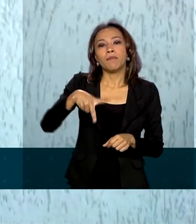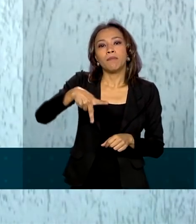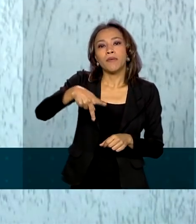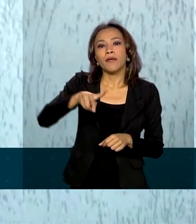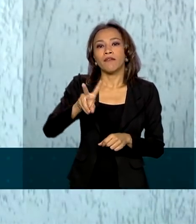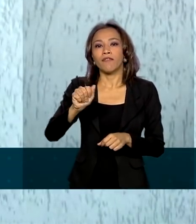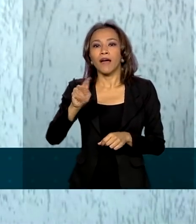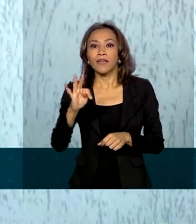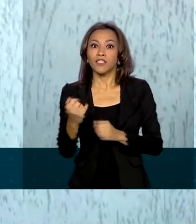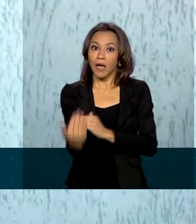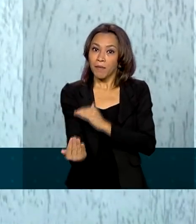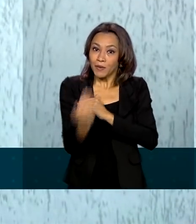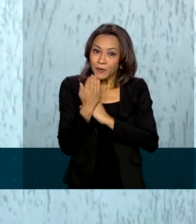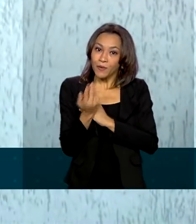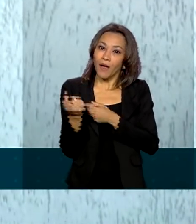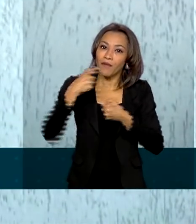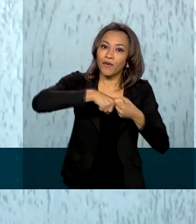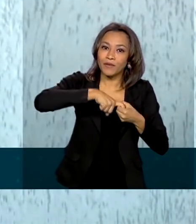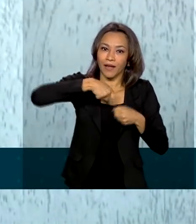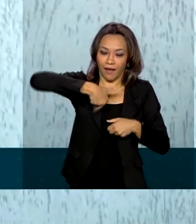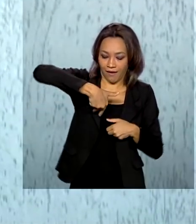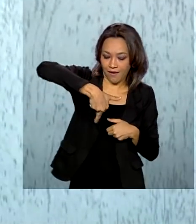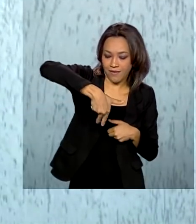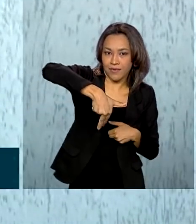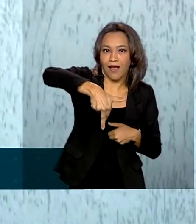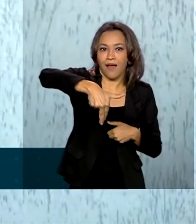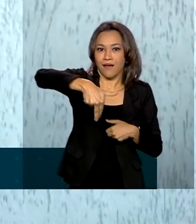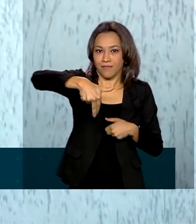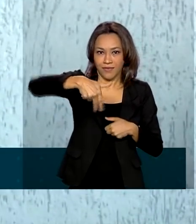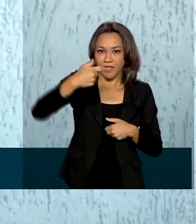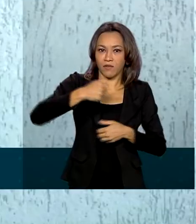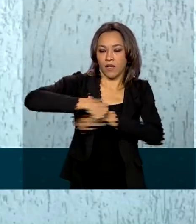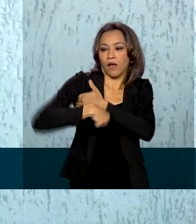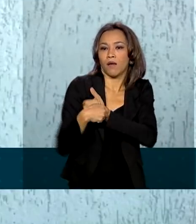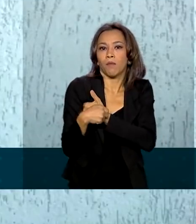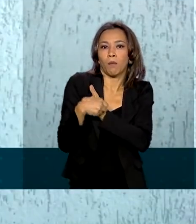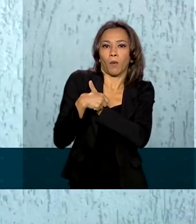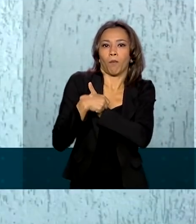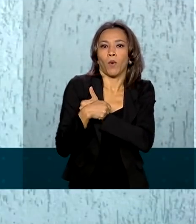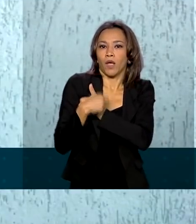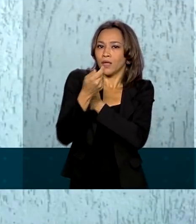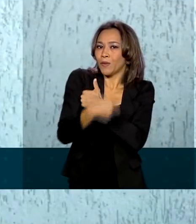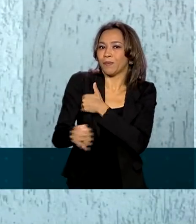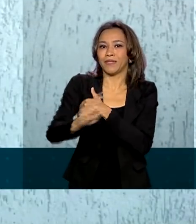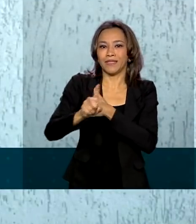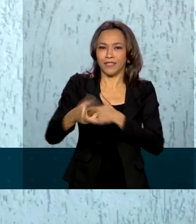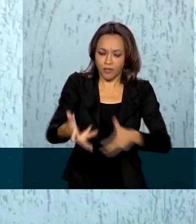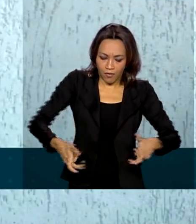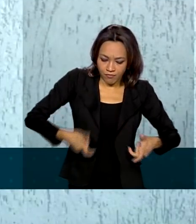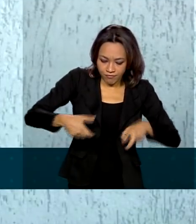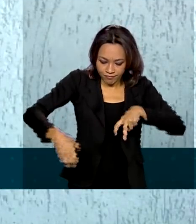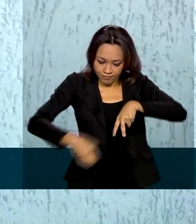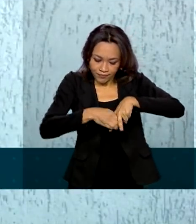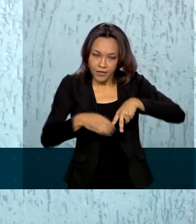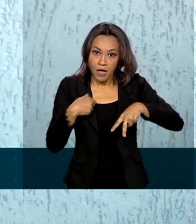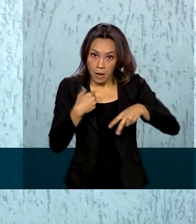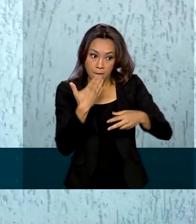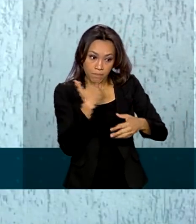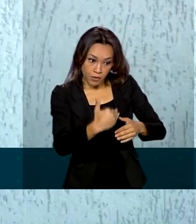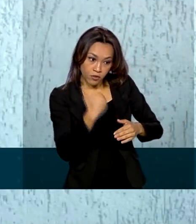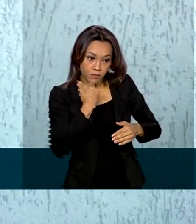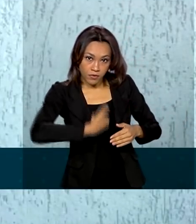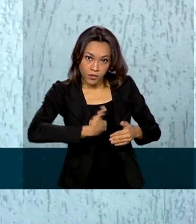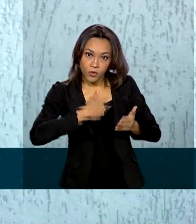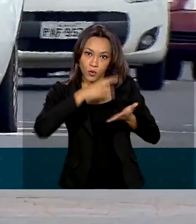a andar. Voltar a andar sem fazer o uso das muletas. Eu fui mandando as documentações e eles foram